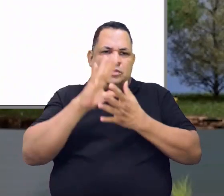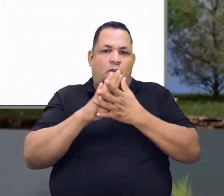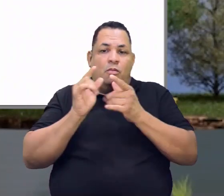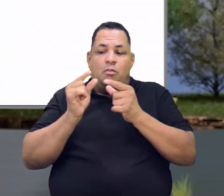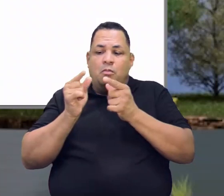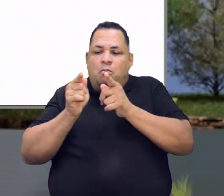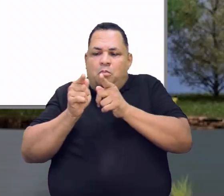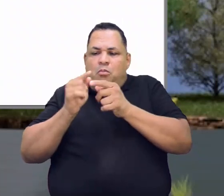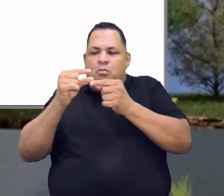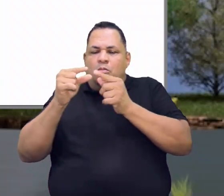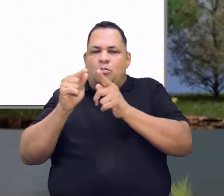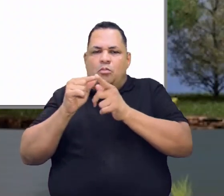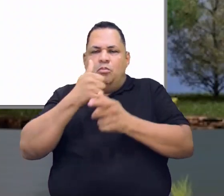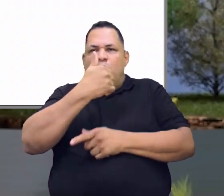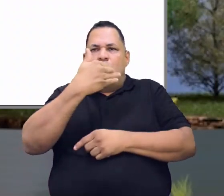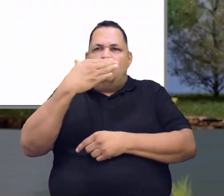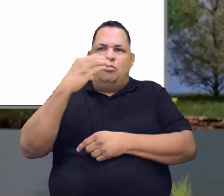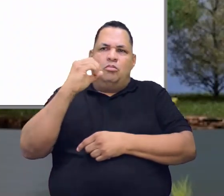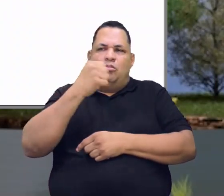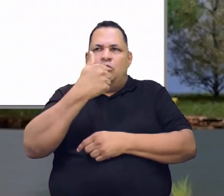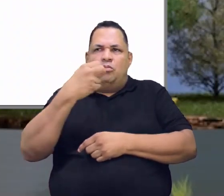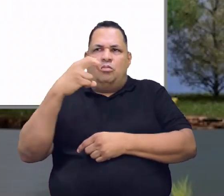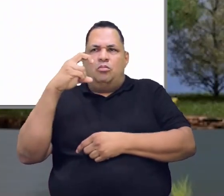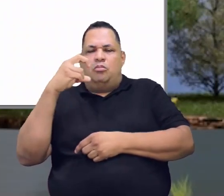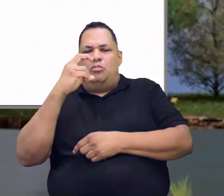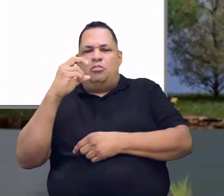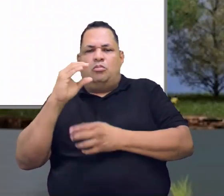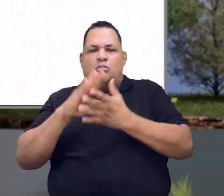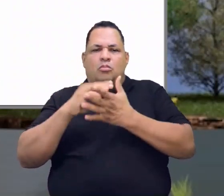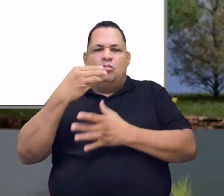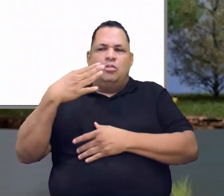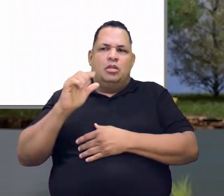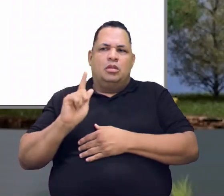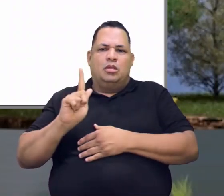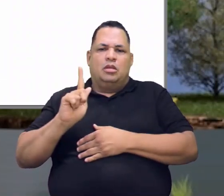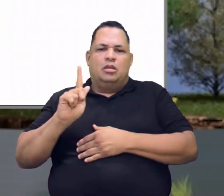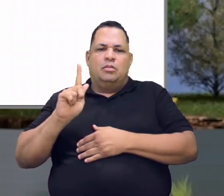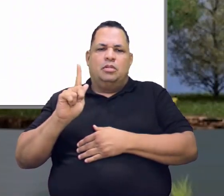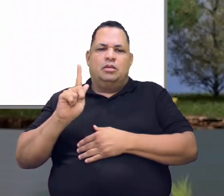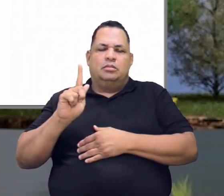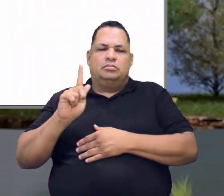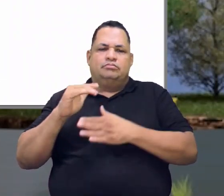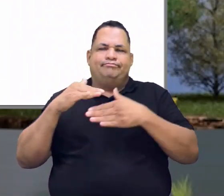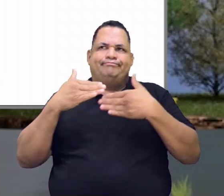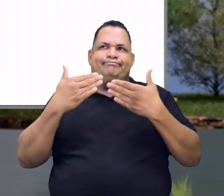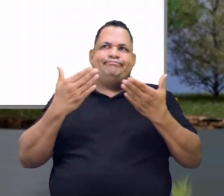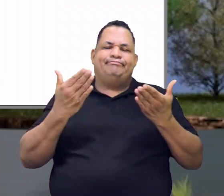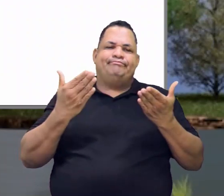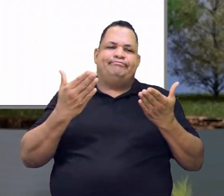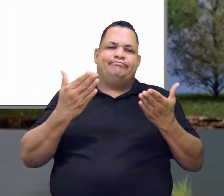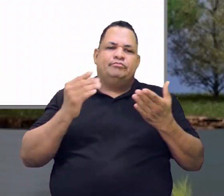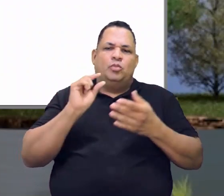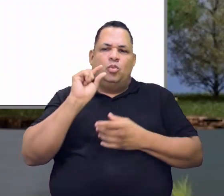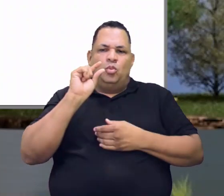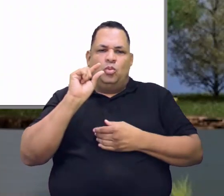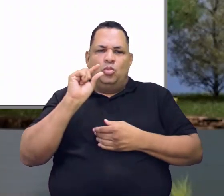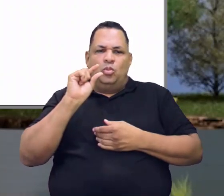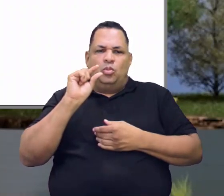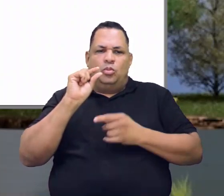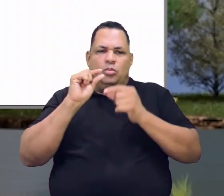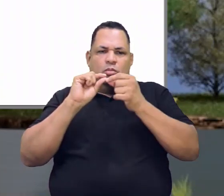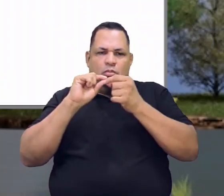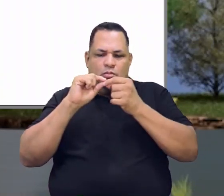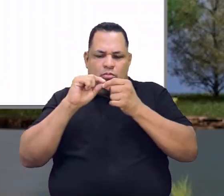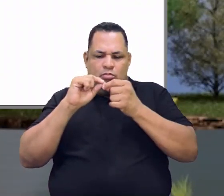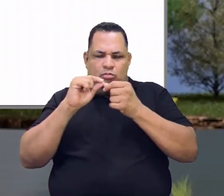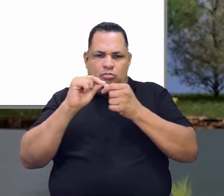pepita, uma pepita de 10, 15, 20, 30 gramas. Cara, um grão já